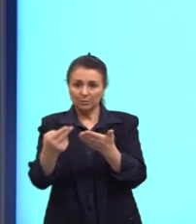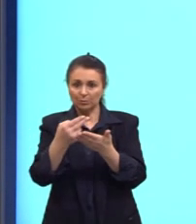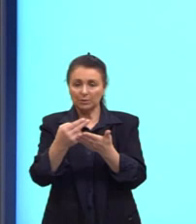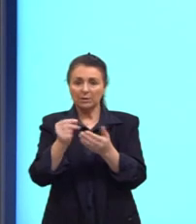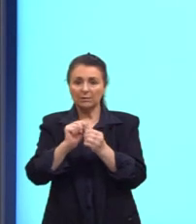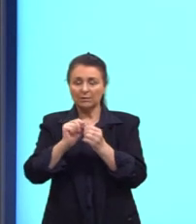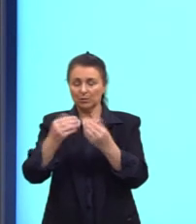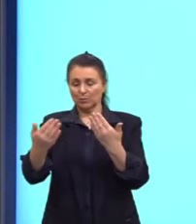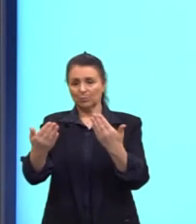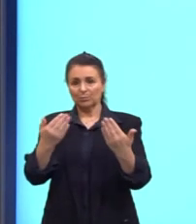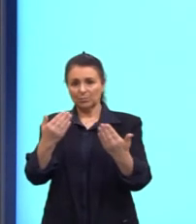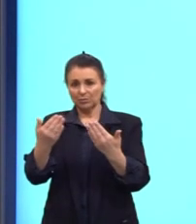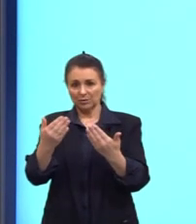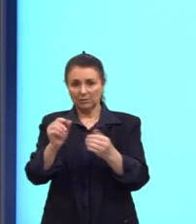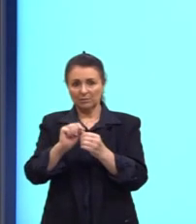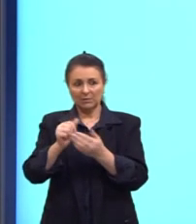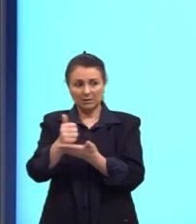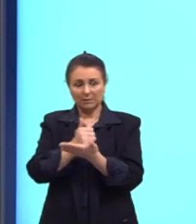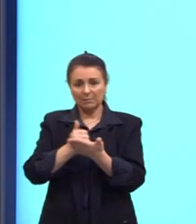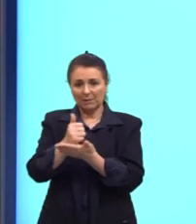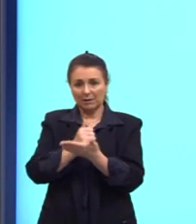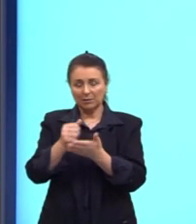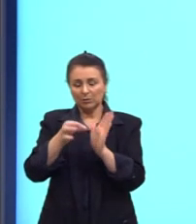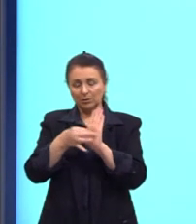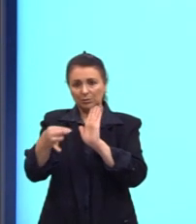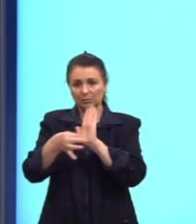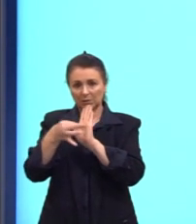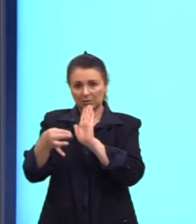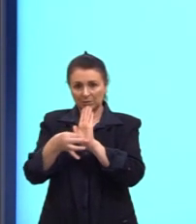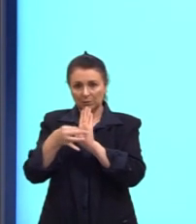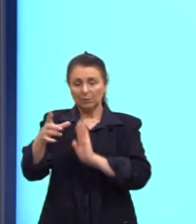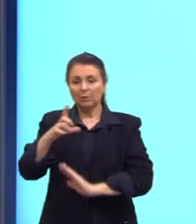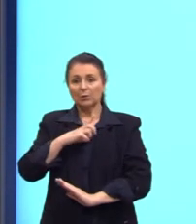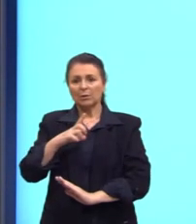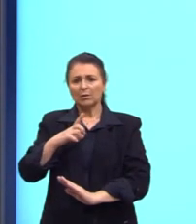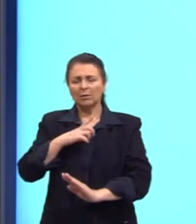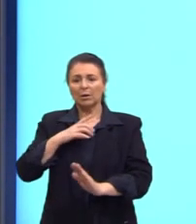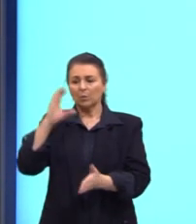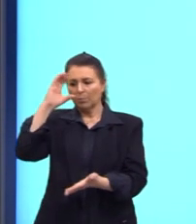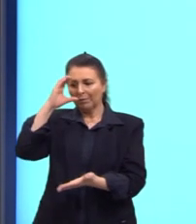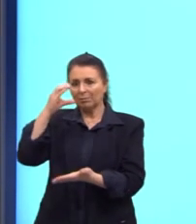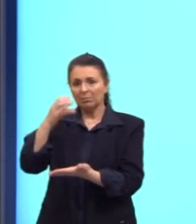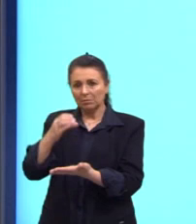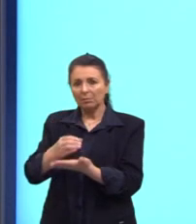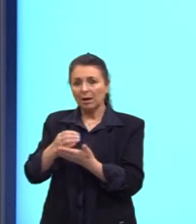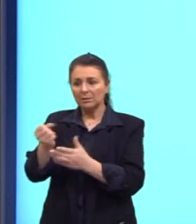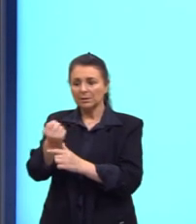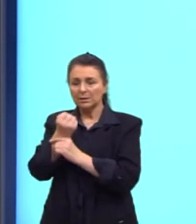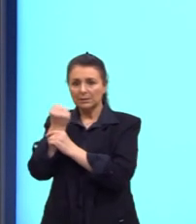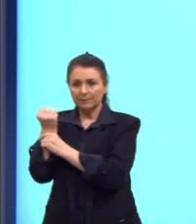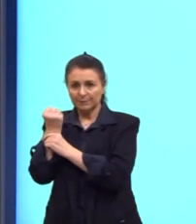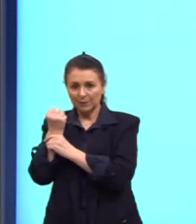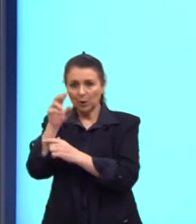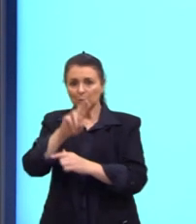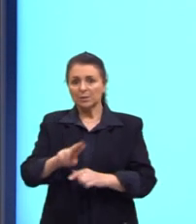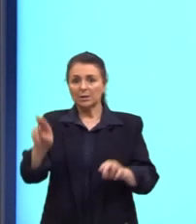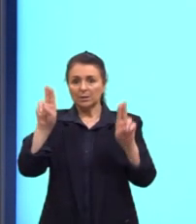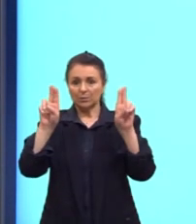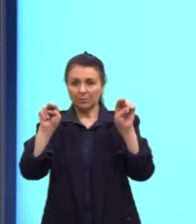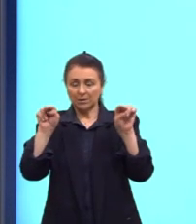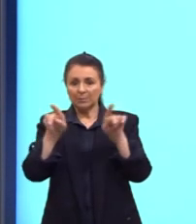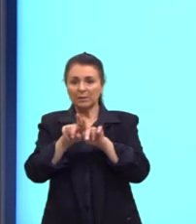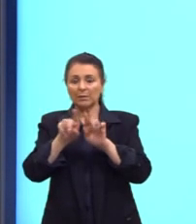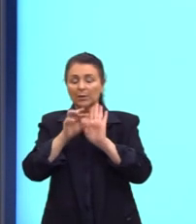fazer essa base de argumentação que tem uma tese construída com menção ao tema e com